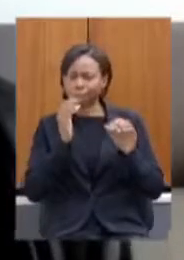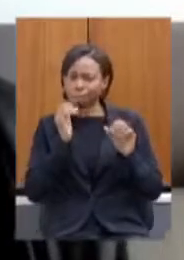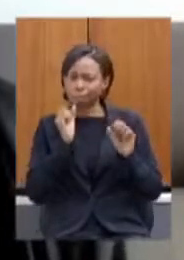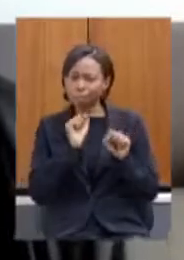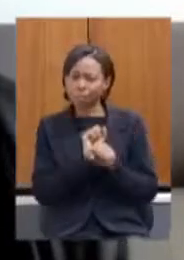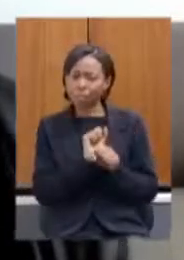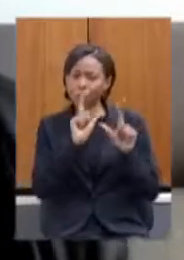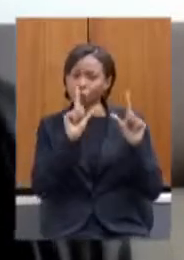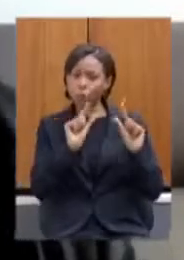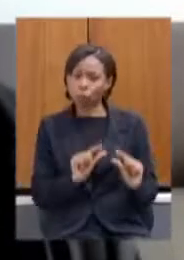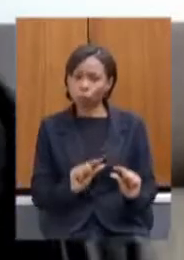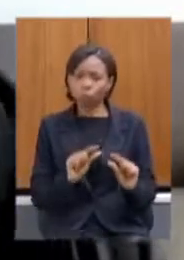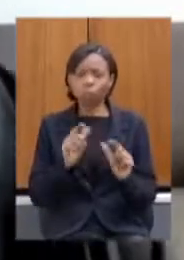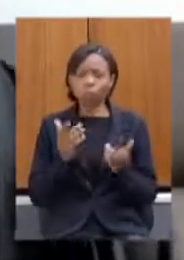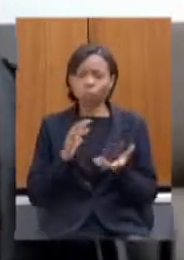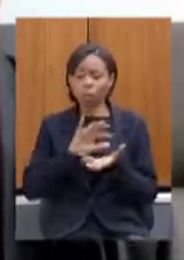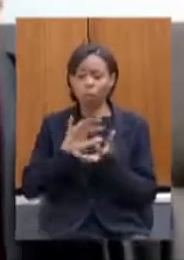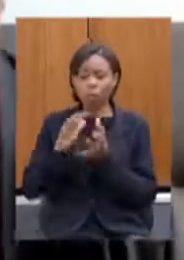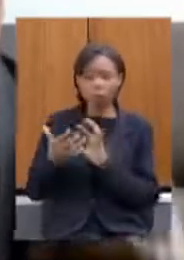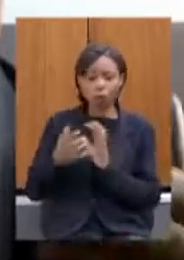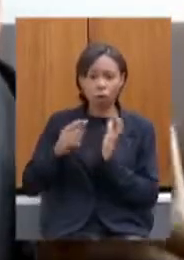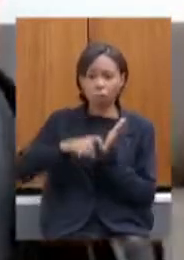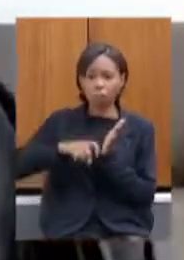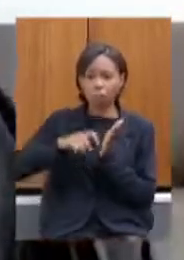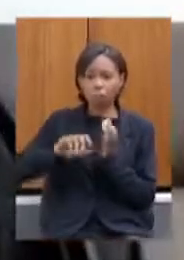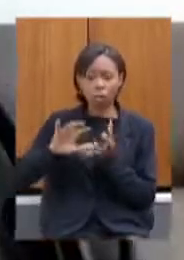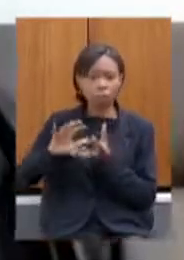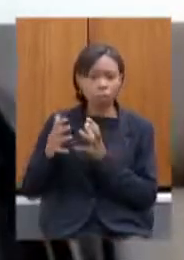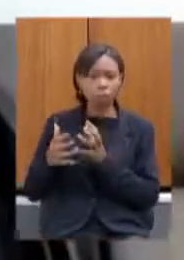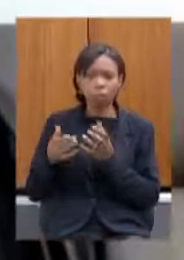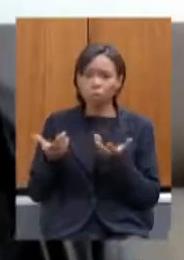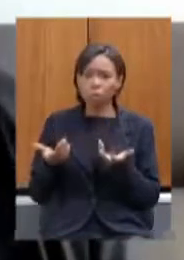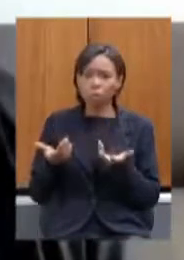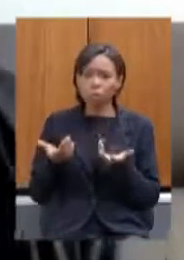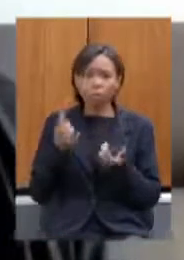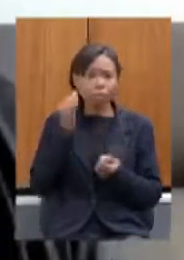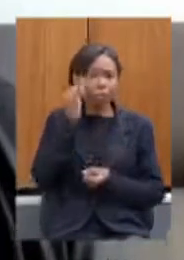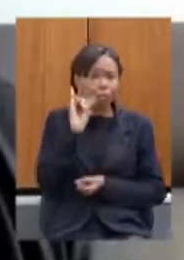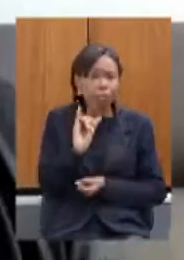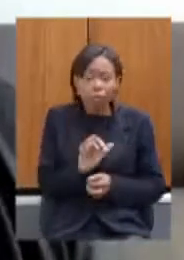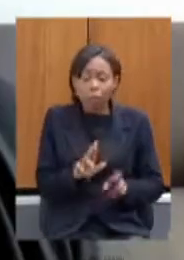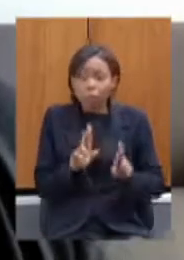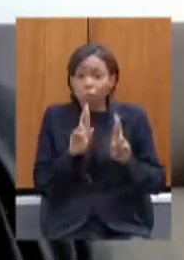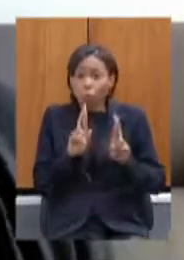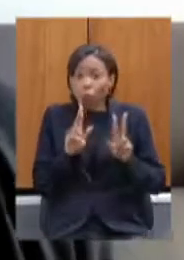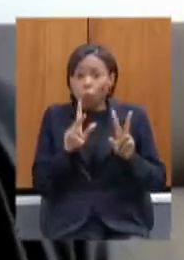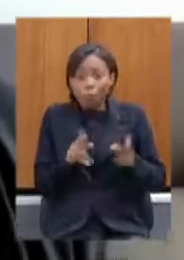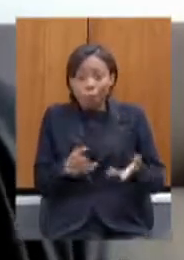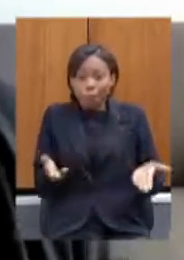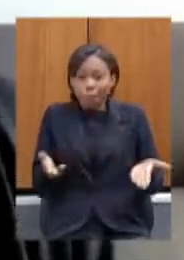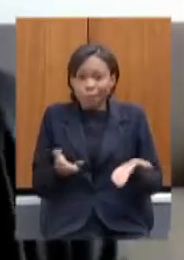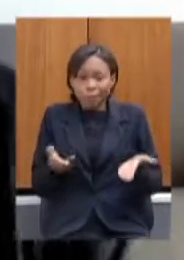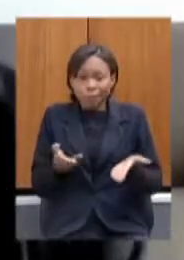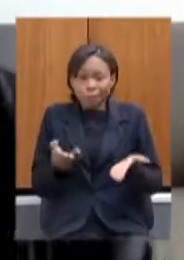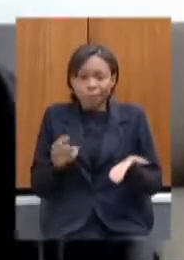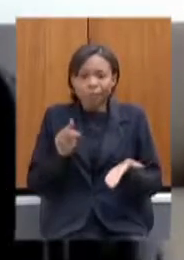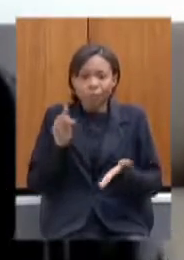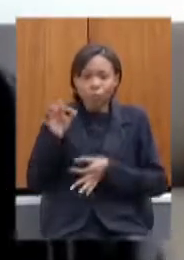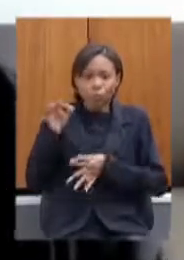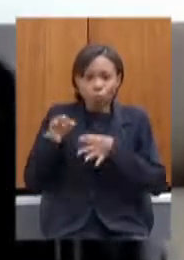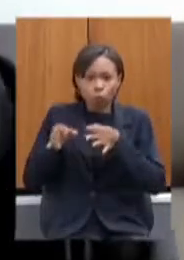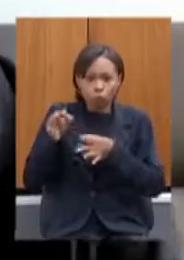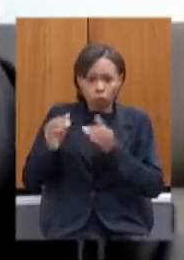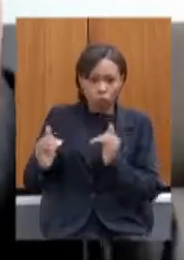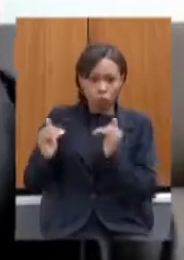tributária é deixar de assumir as responsabilidades de agora a justiça o Supremo já fez uma parte